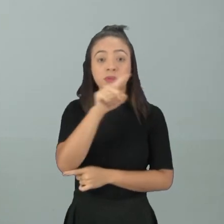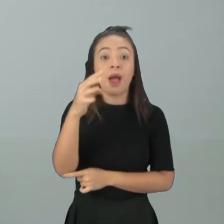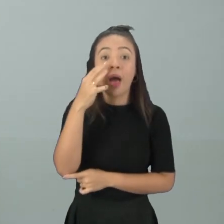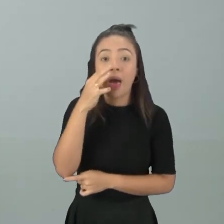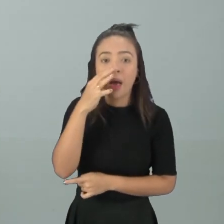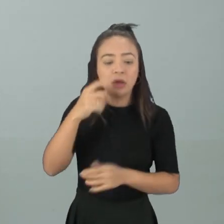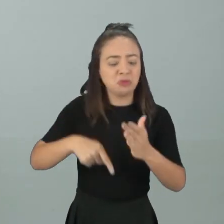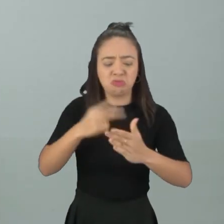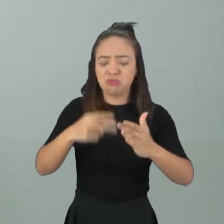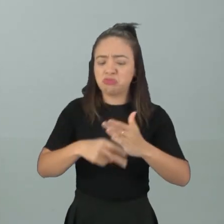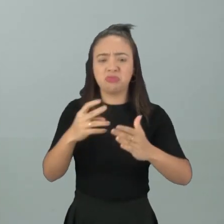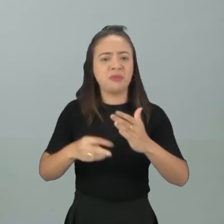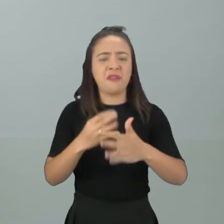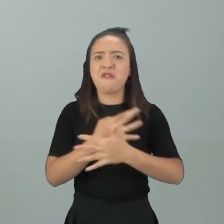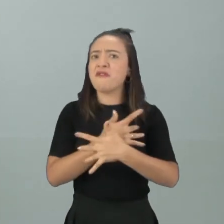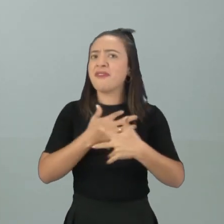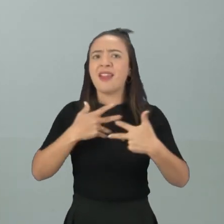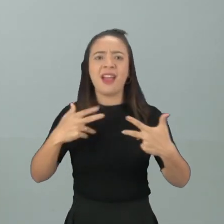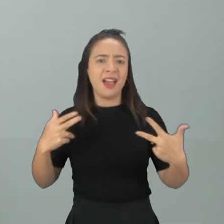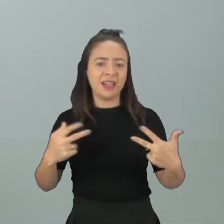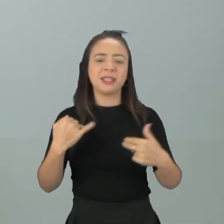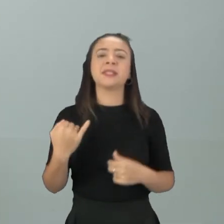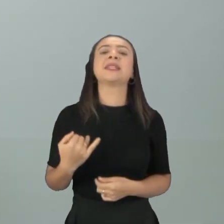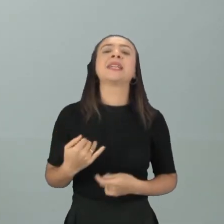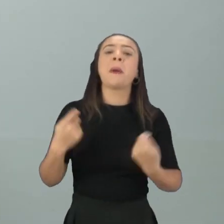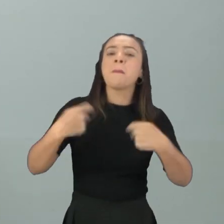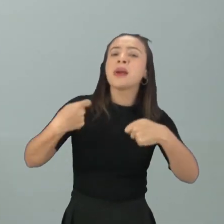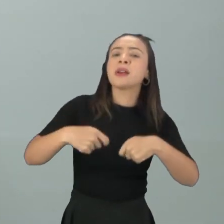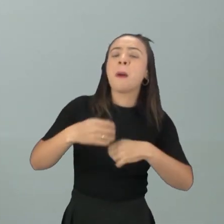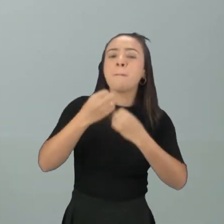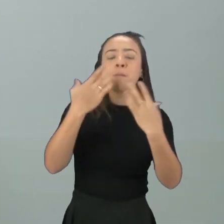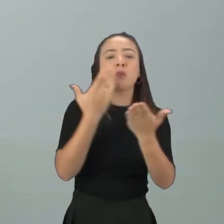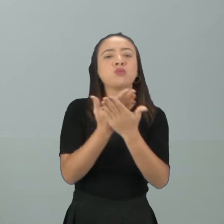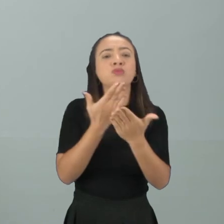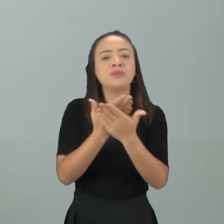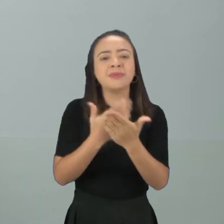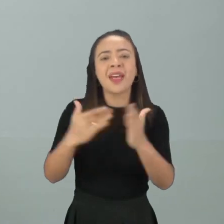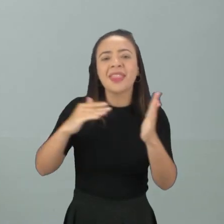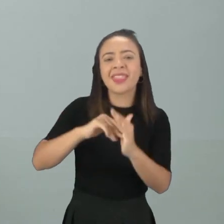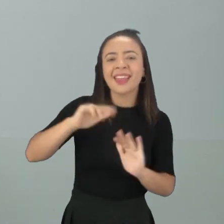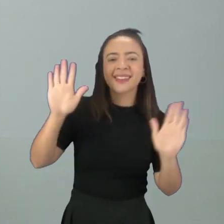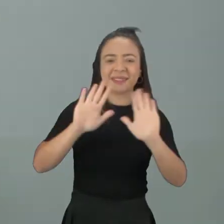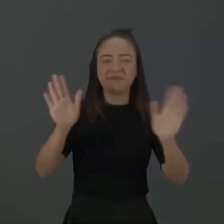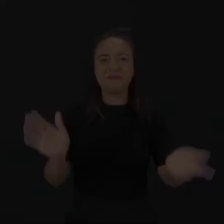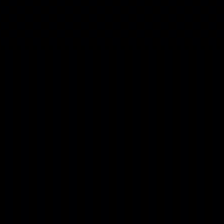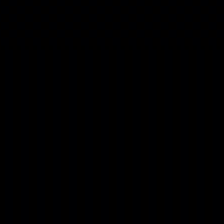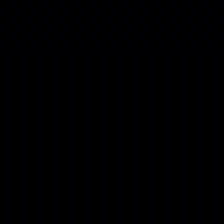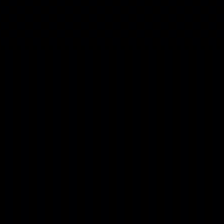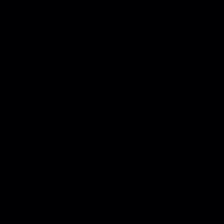quantas vezes forem necessários Desejo bons estudos para vocês E até a próxima